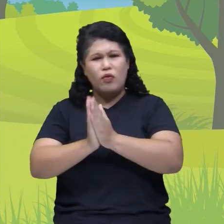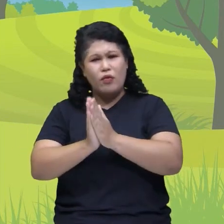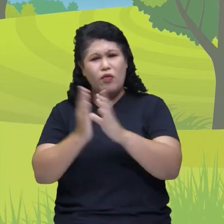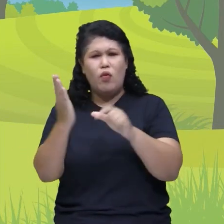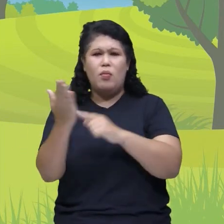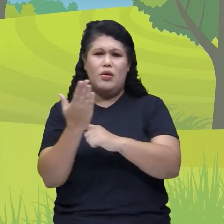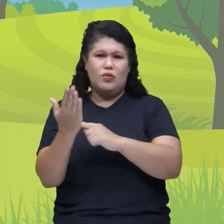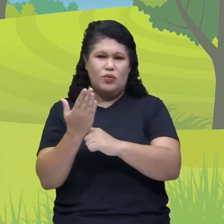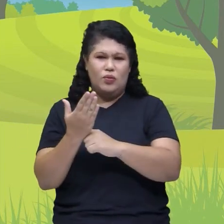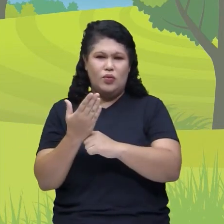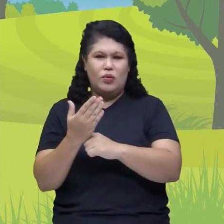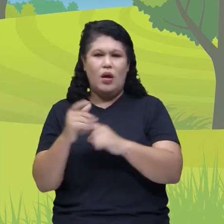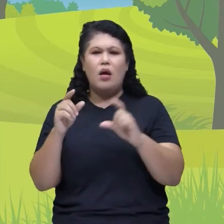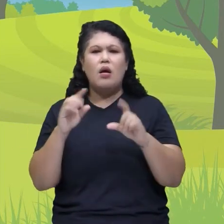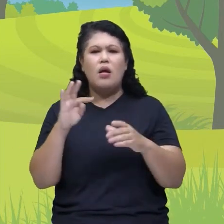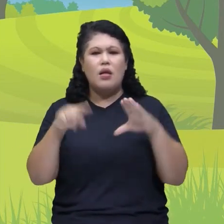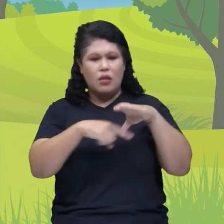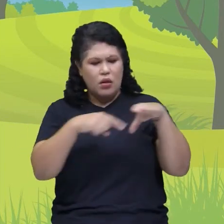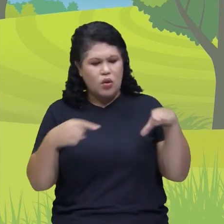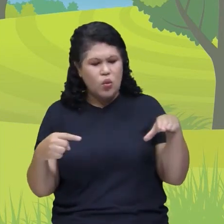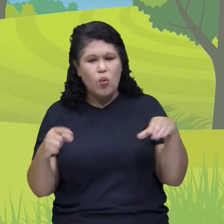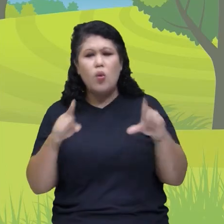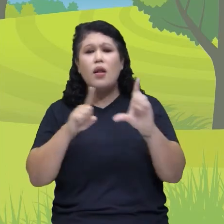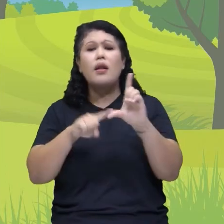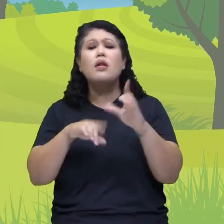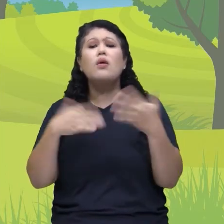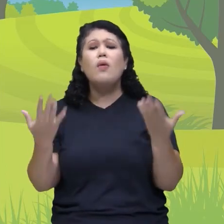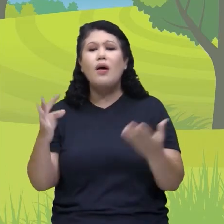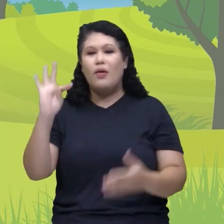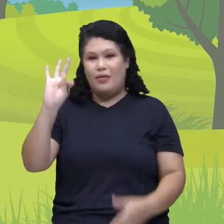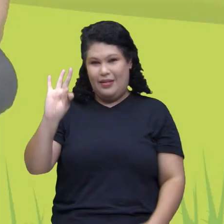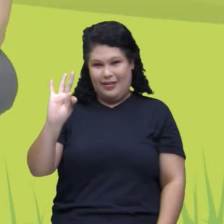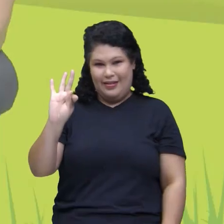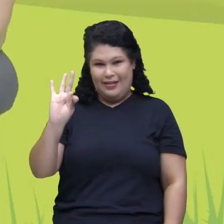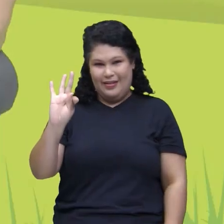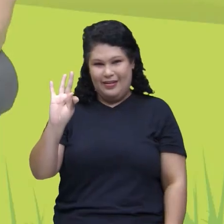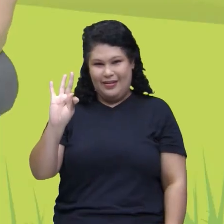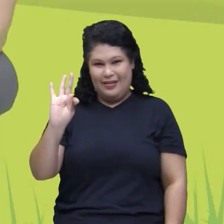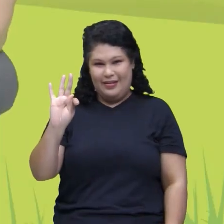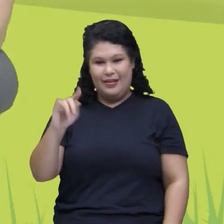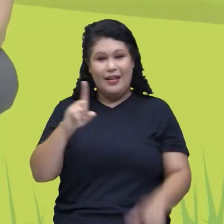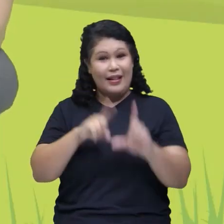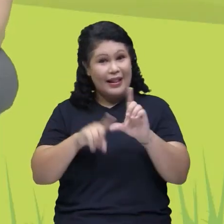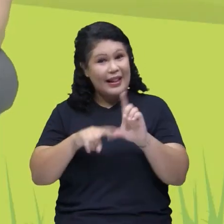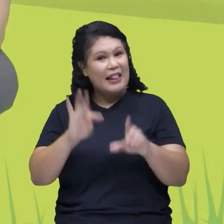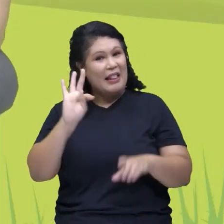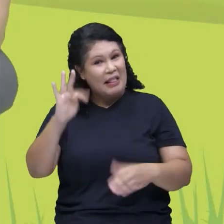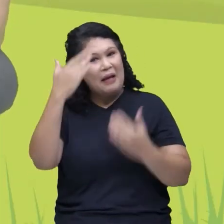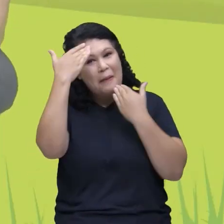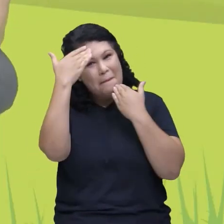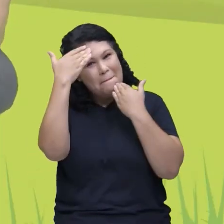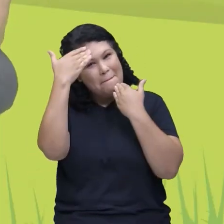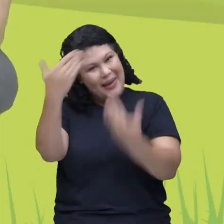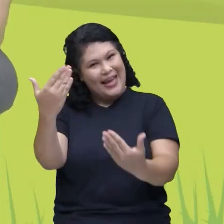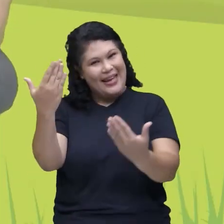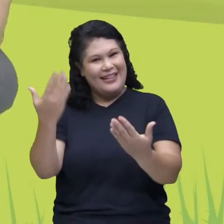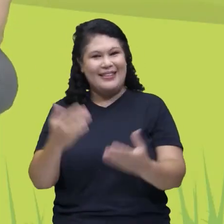ajudar? Tatu se escreve com a letra T. Poxa, obrigado. Letra T, isso mesmo. Muito obrigado.